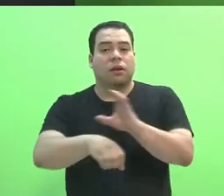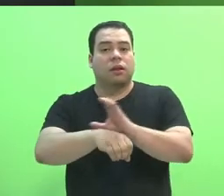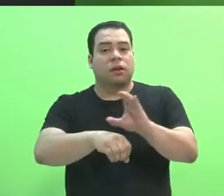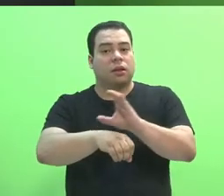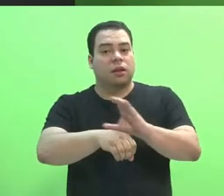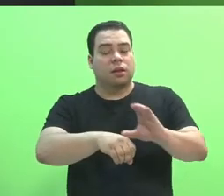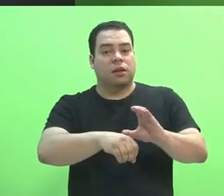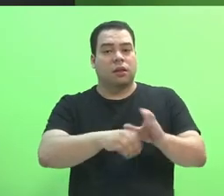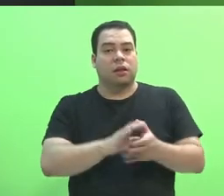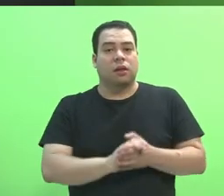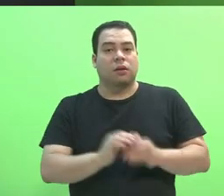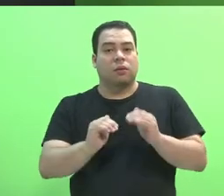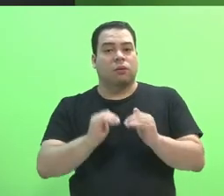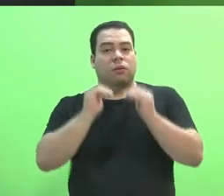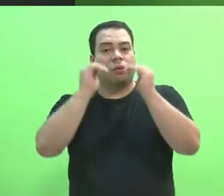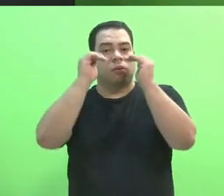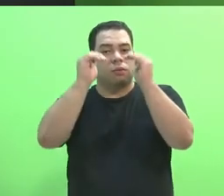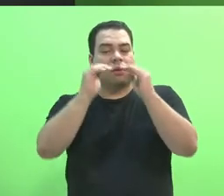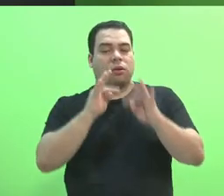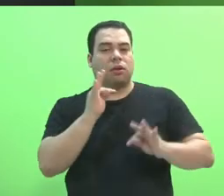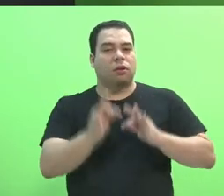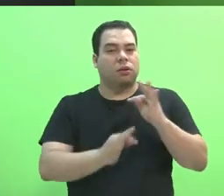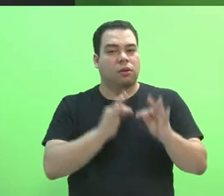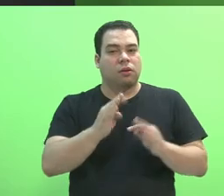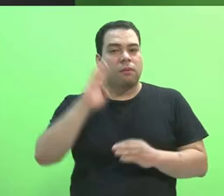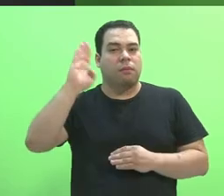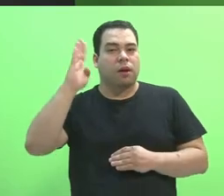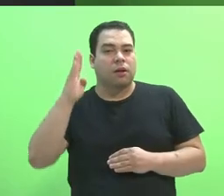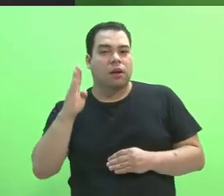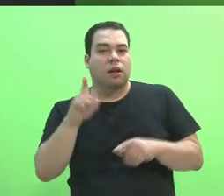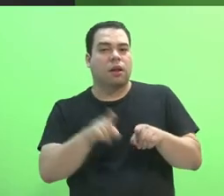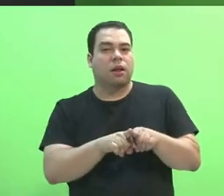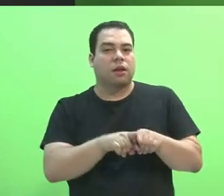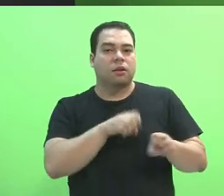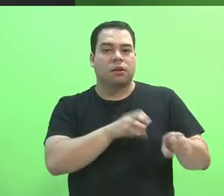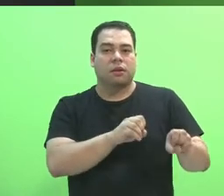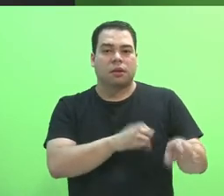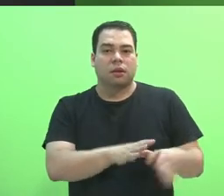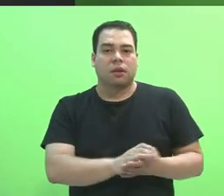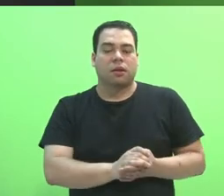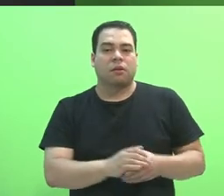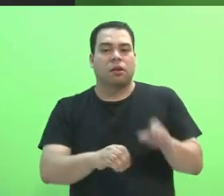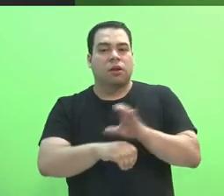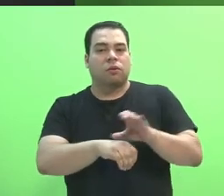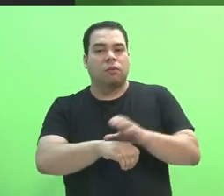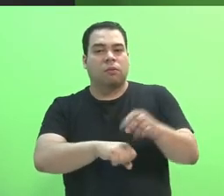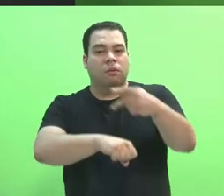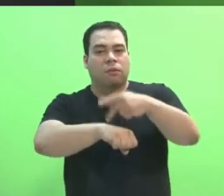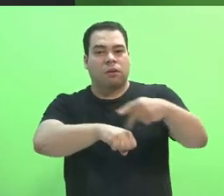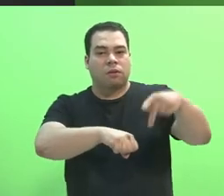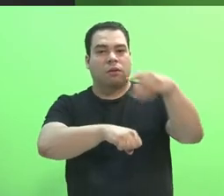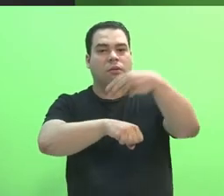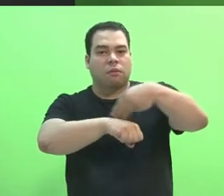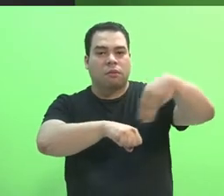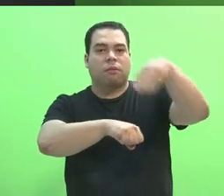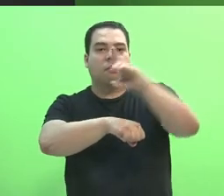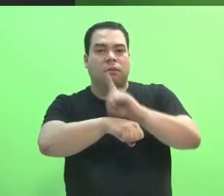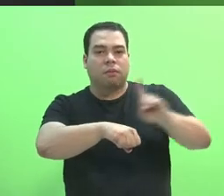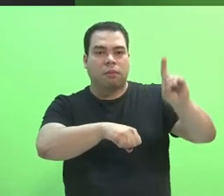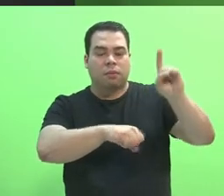Tecnologia, Bacharelado, Licenciatura e cursos de Pós-Graduação Lato Censo e Estrito Censo,